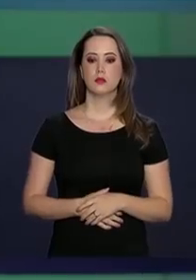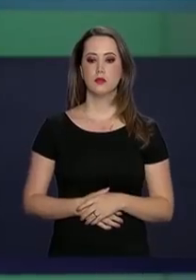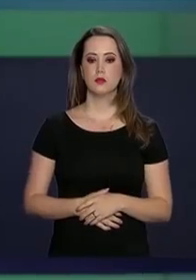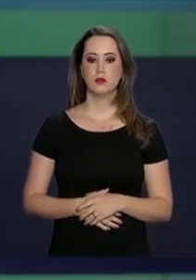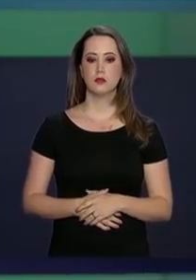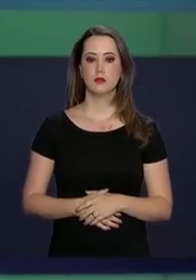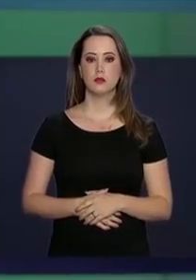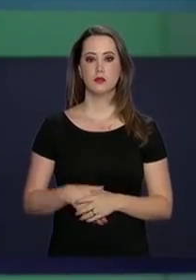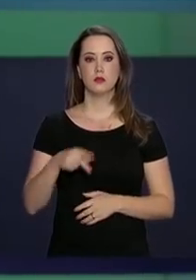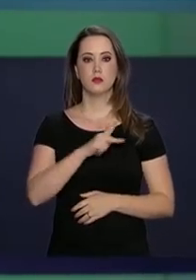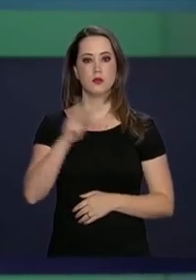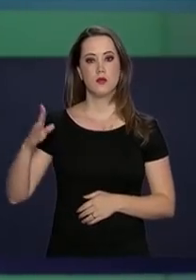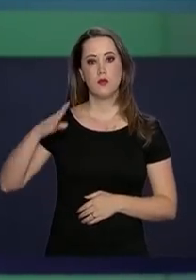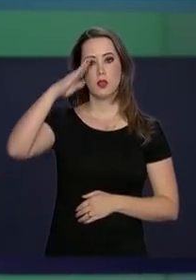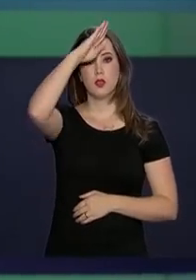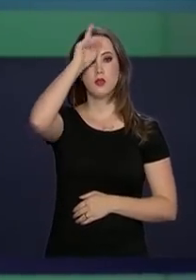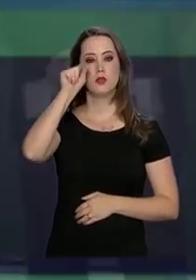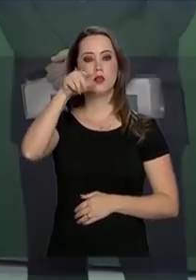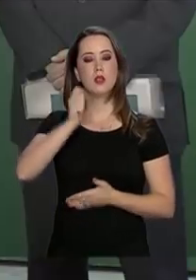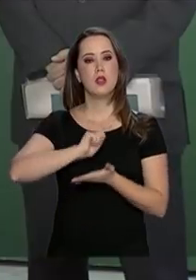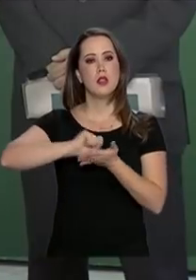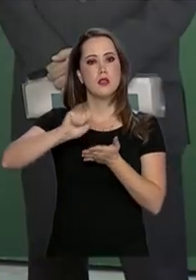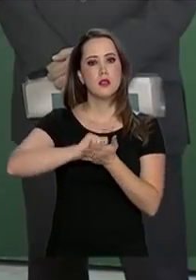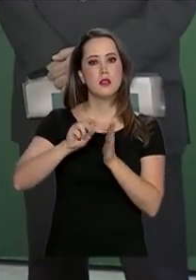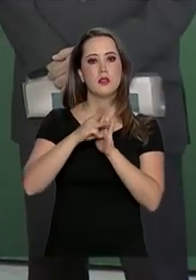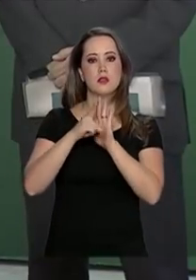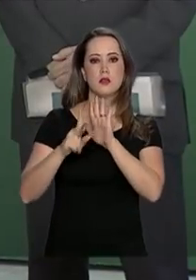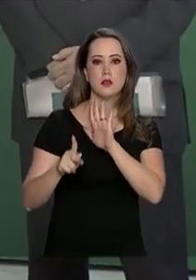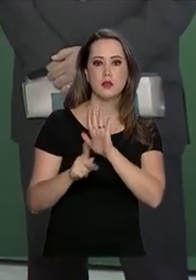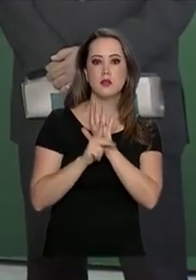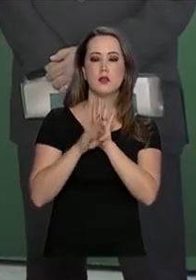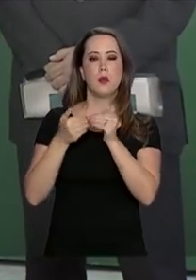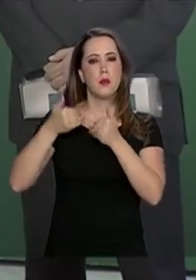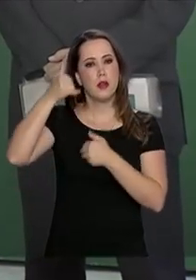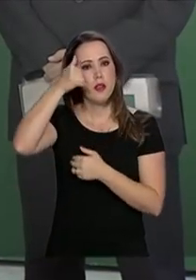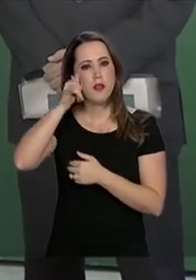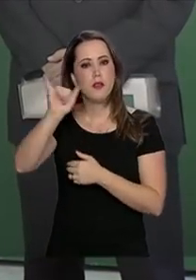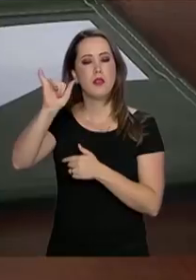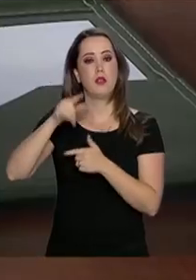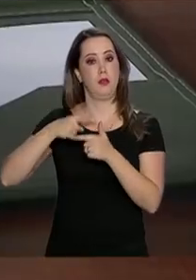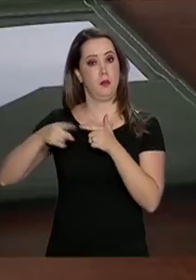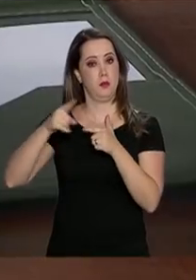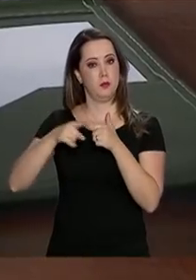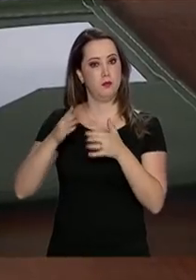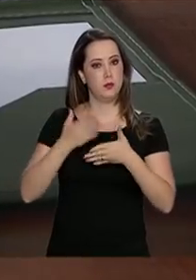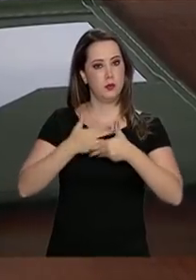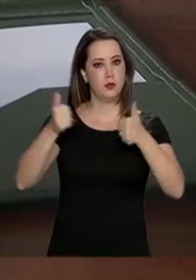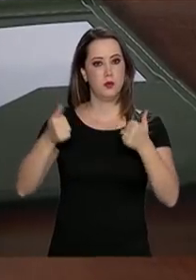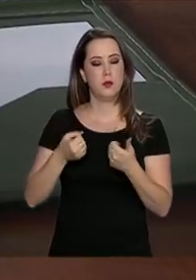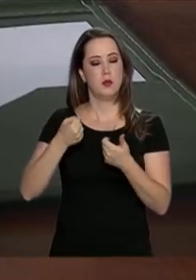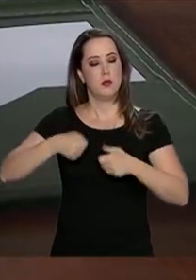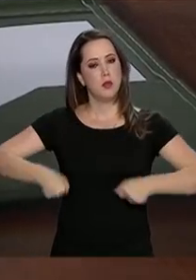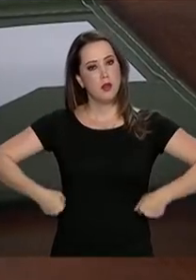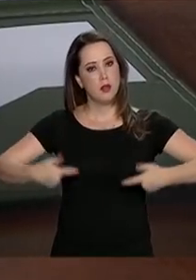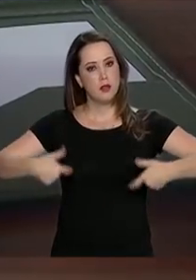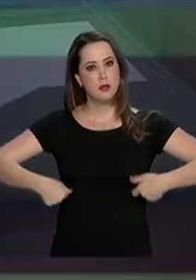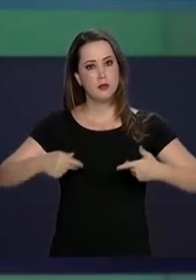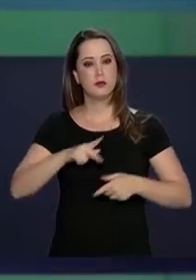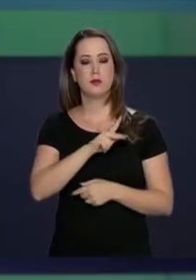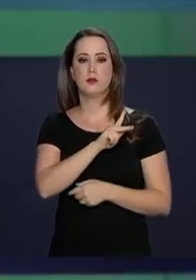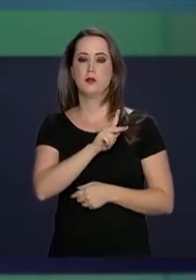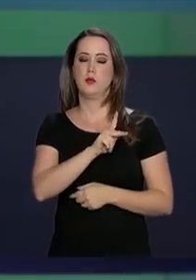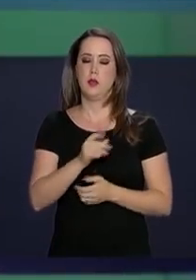Presidente Jair Bolsonaro assina a medida provisória para combater fraudes e melhorar a qualidade dos gastos na Previdência.